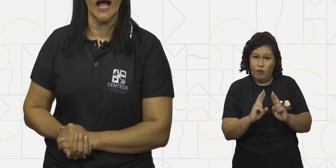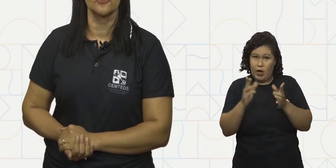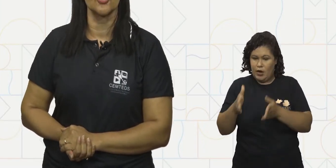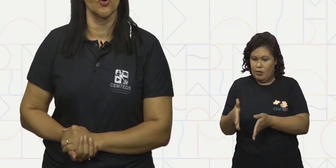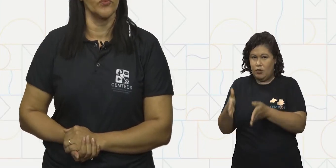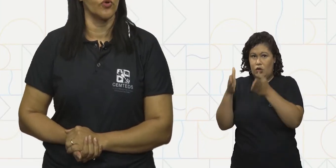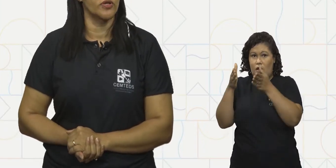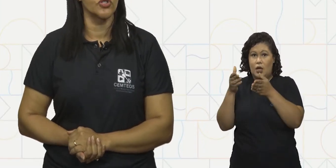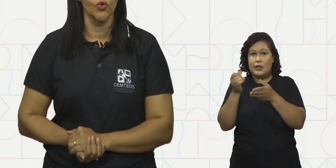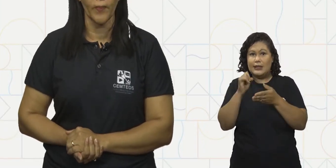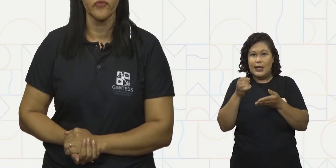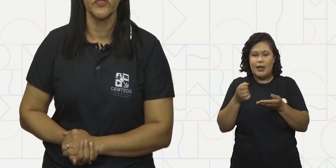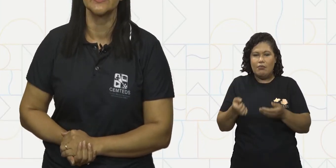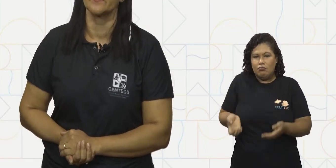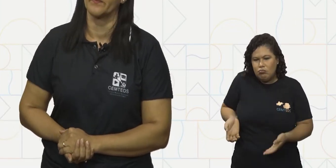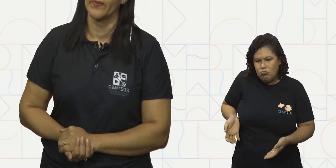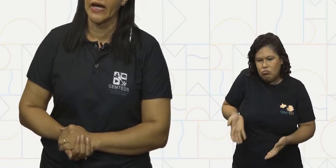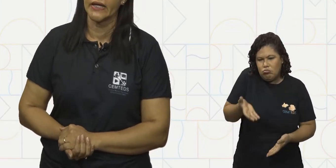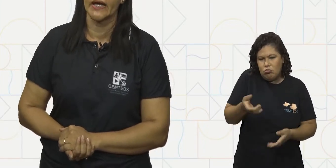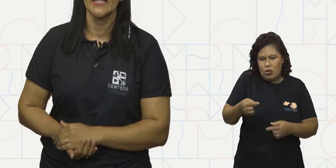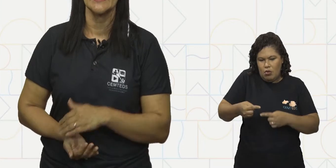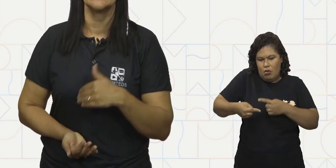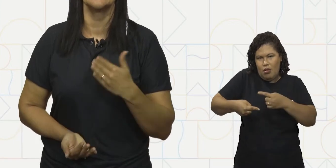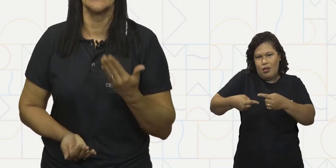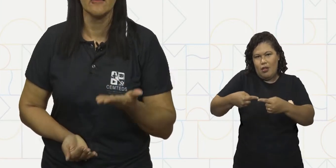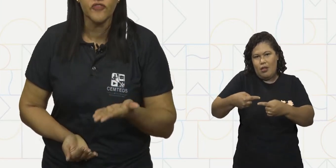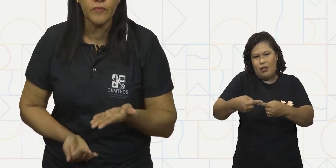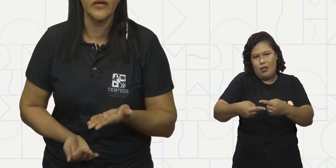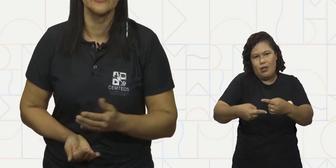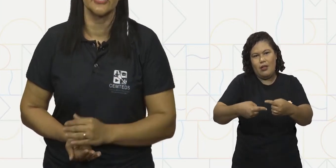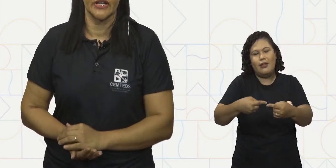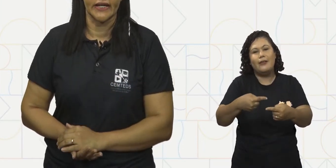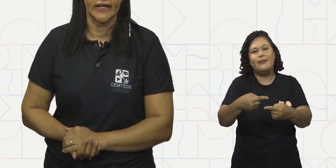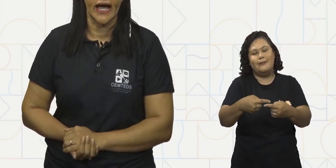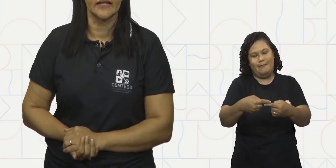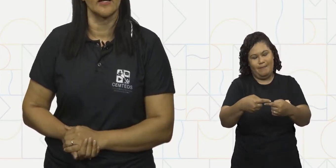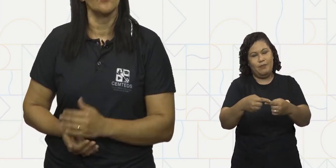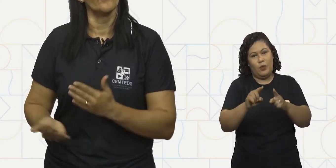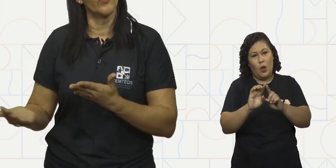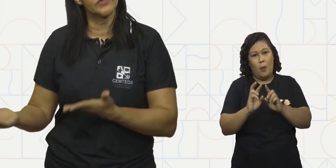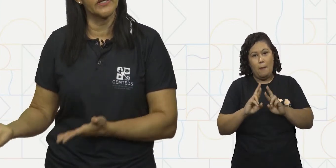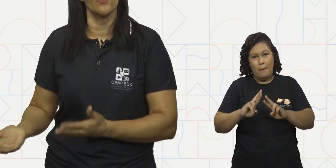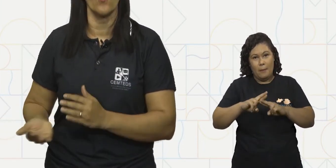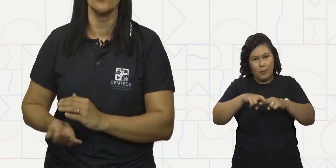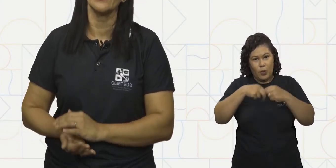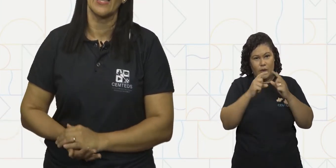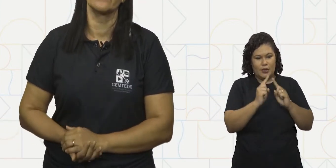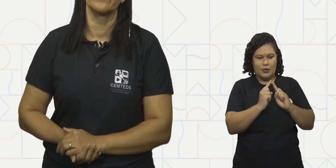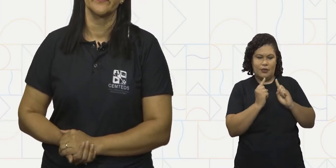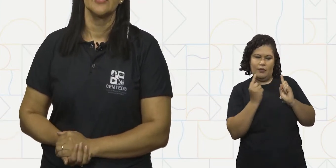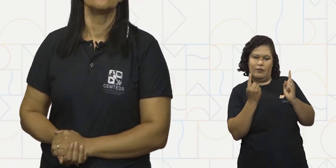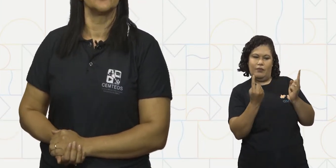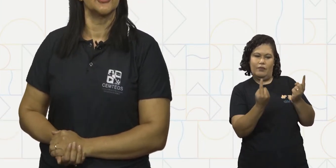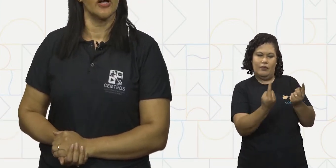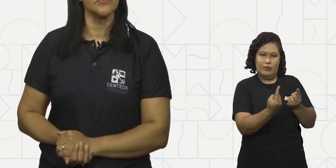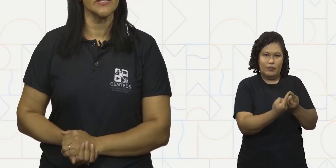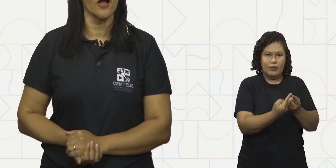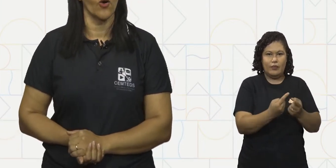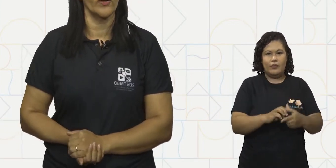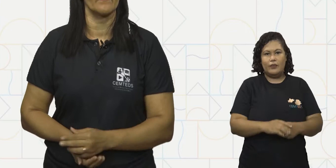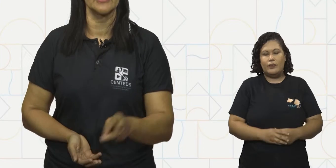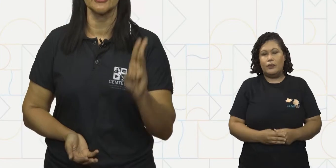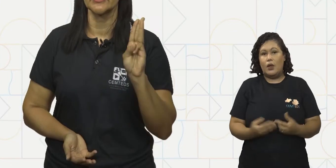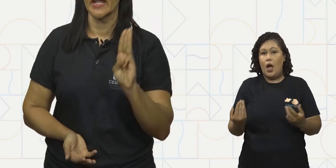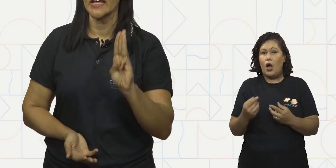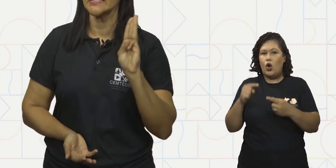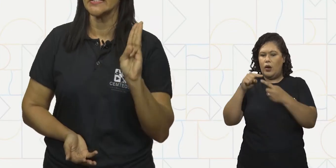colocados sob uma superfície plana, levemente inclinada, poderão rolar. Vejamos